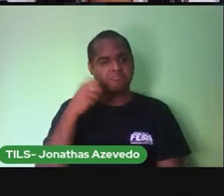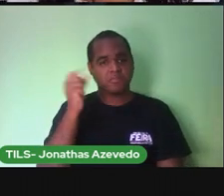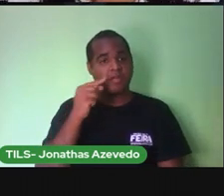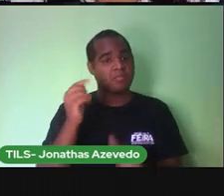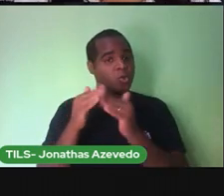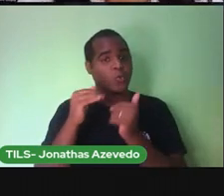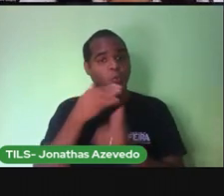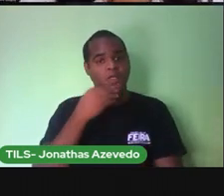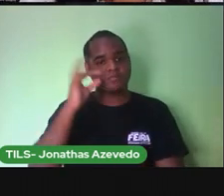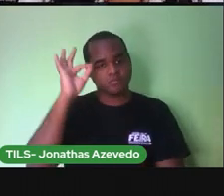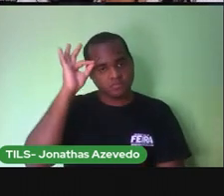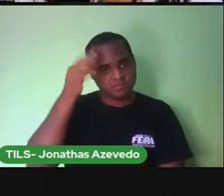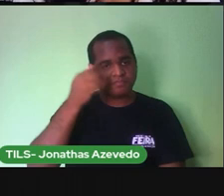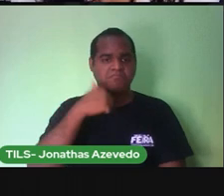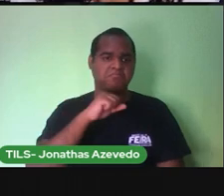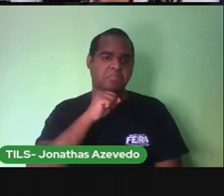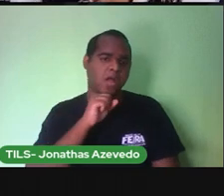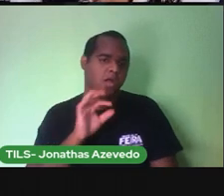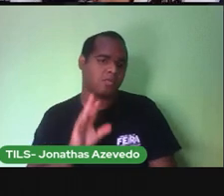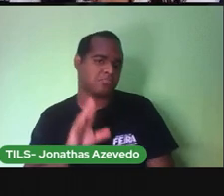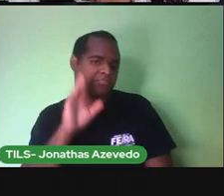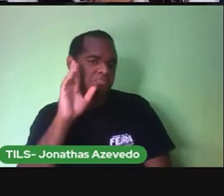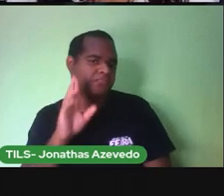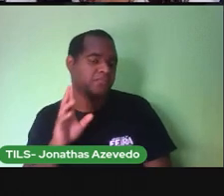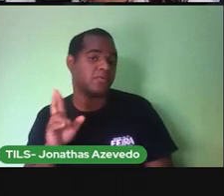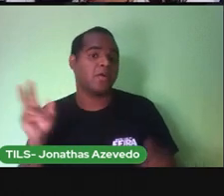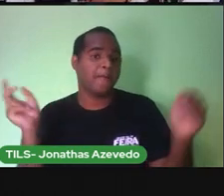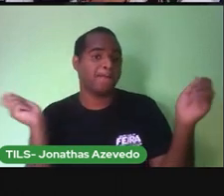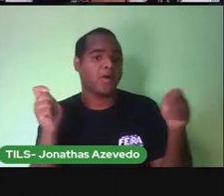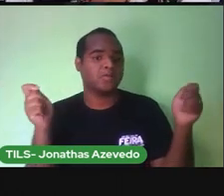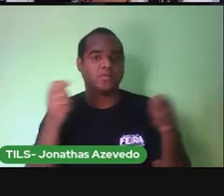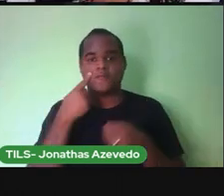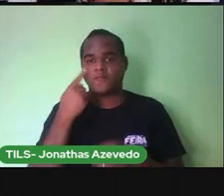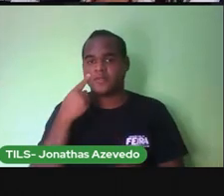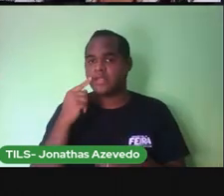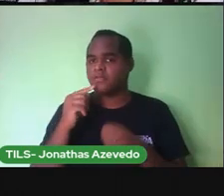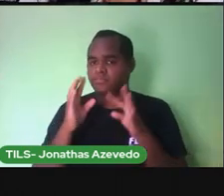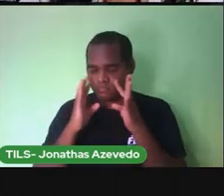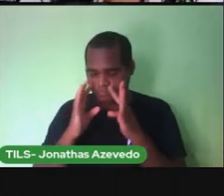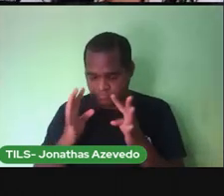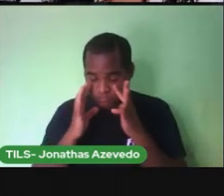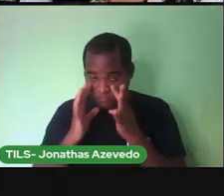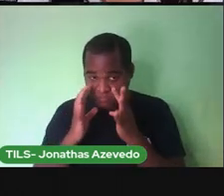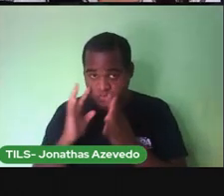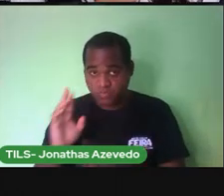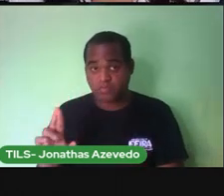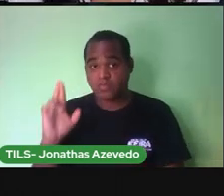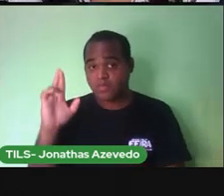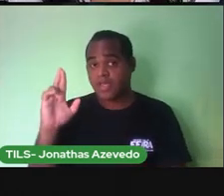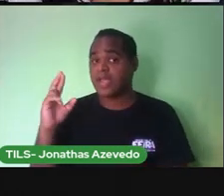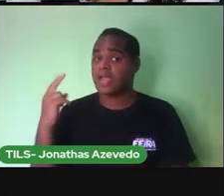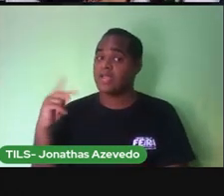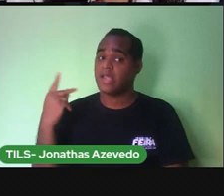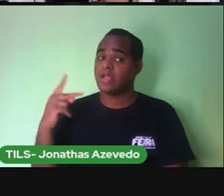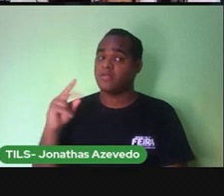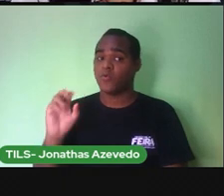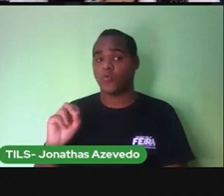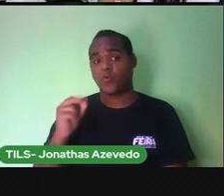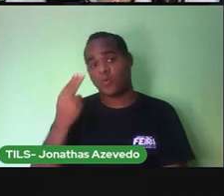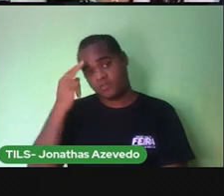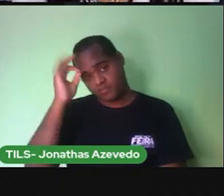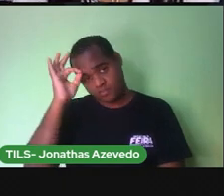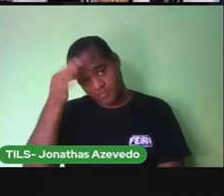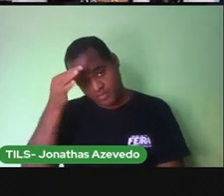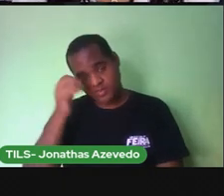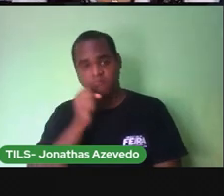adulto. É muito importante que na hora da atividade você esteja supervisionado por um adulto ou uma pessoa um pouquinho